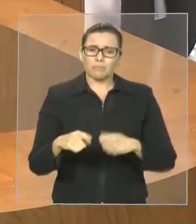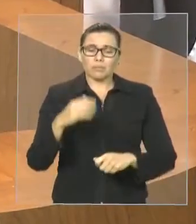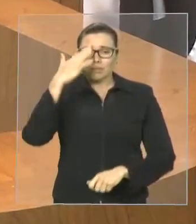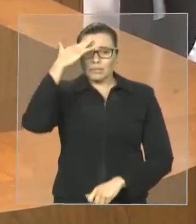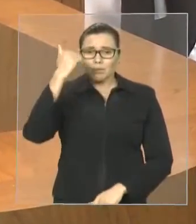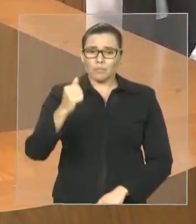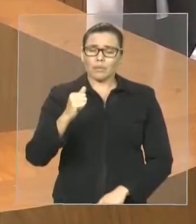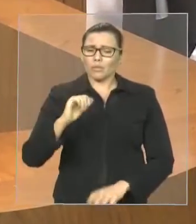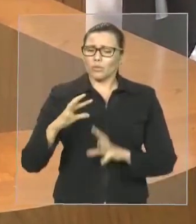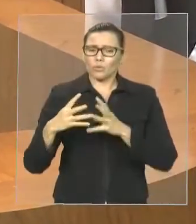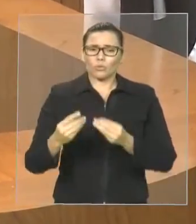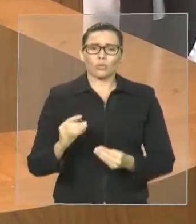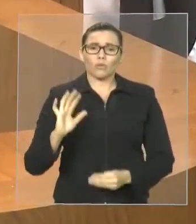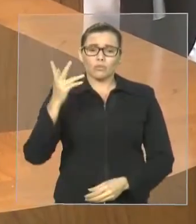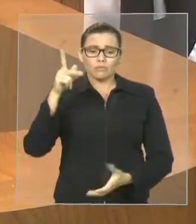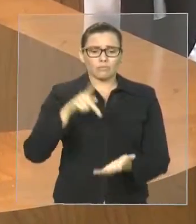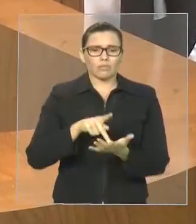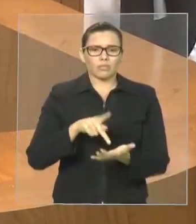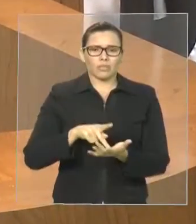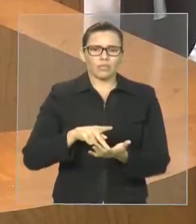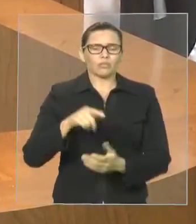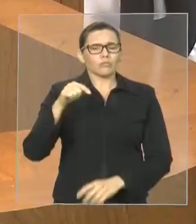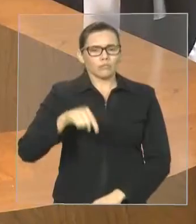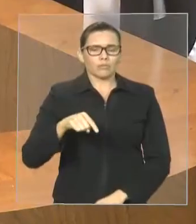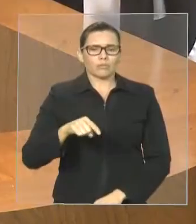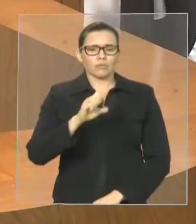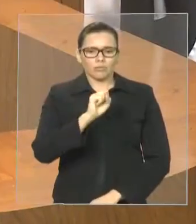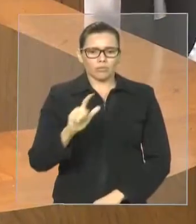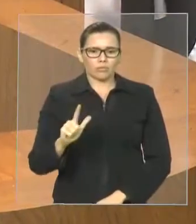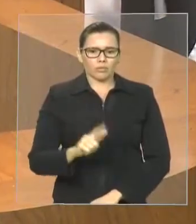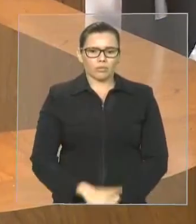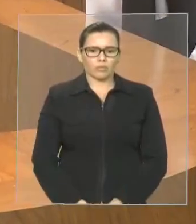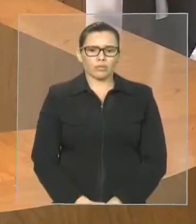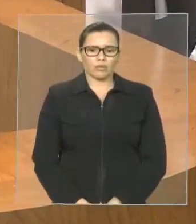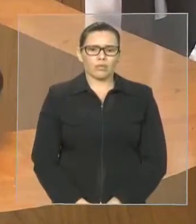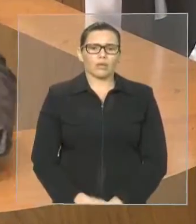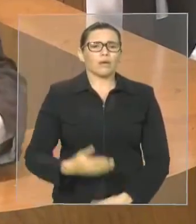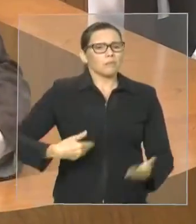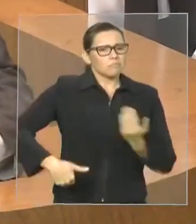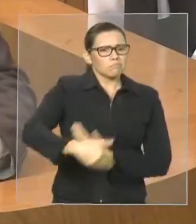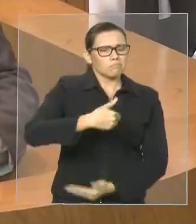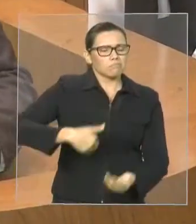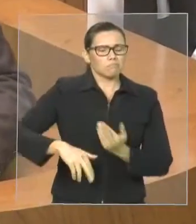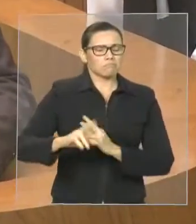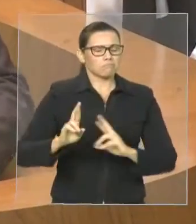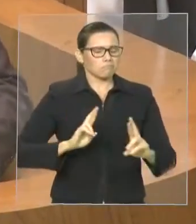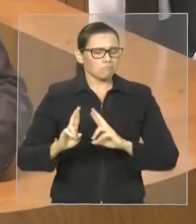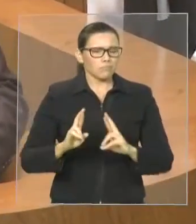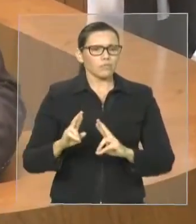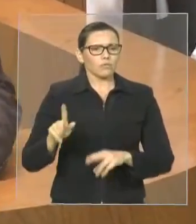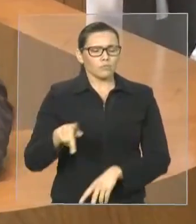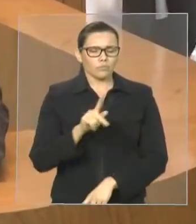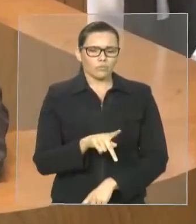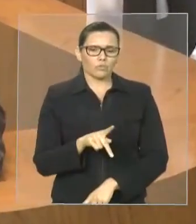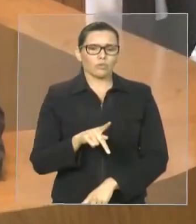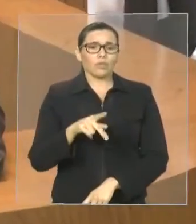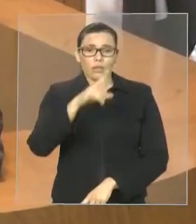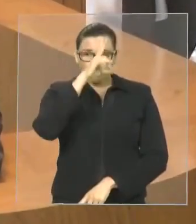Que tenha diálogo. Que recebam os professores. que Deus abençoe a todos. Obrigado pelo carinho. Obrigado pela atenção.